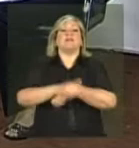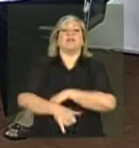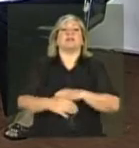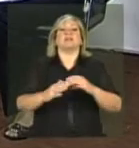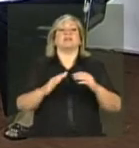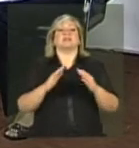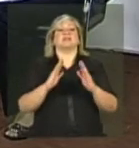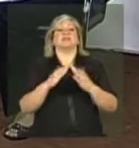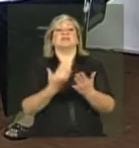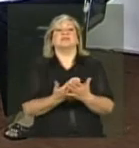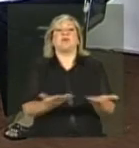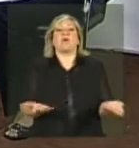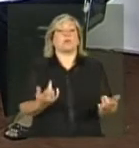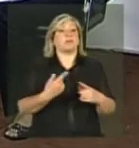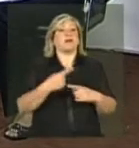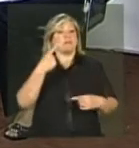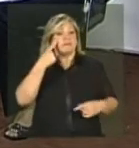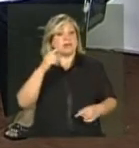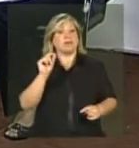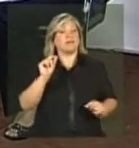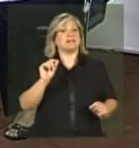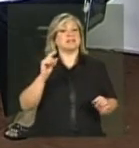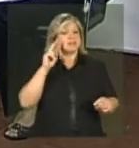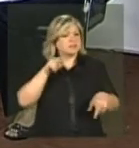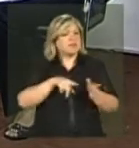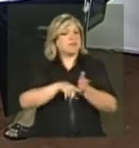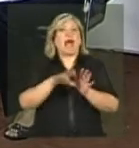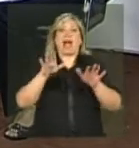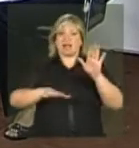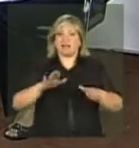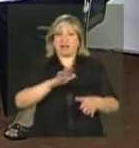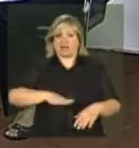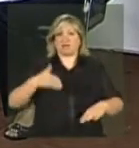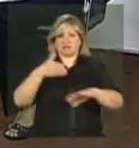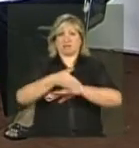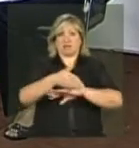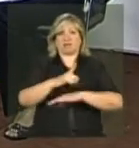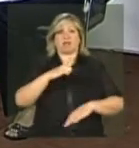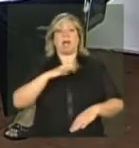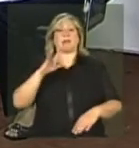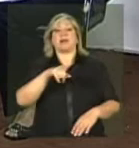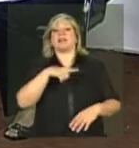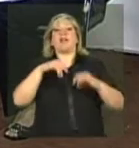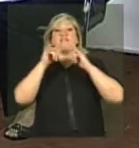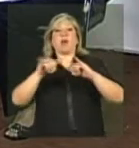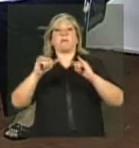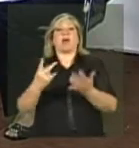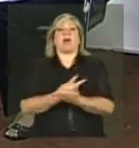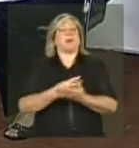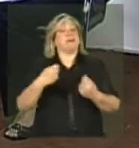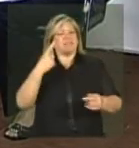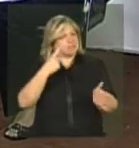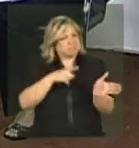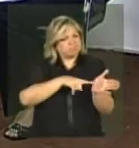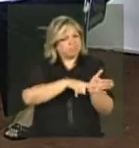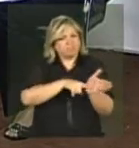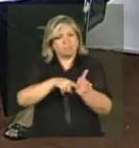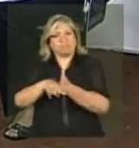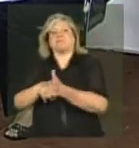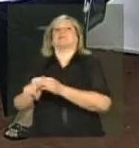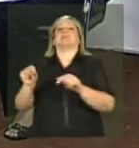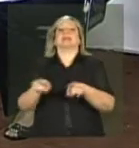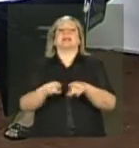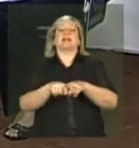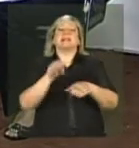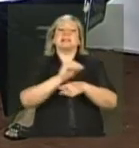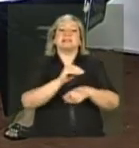de saber se, de fato, estas crianças estão fora da escola. E aí entra depois o papel fundamental da área de assistência social, de estar junto com essas famílias,